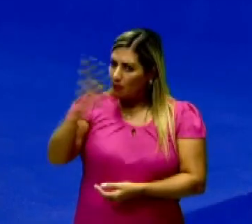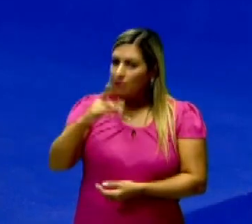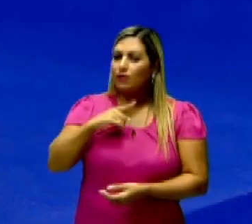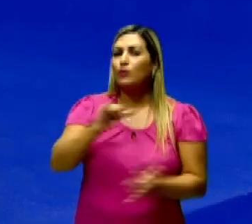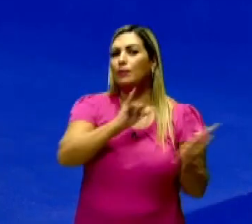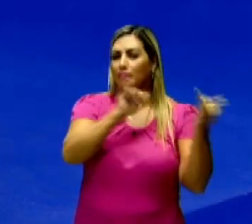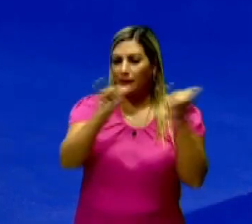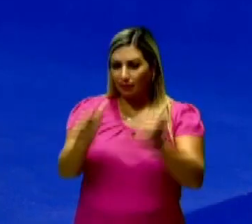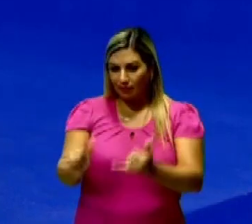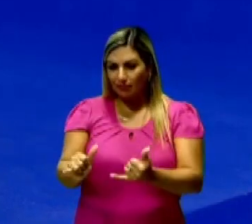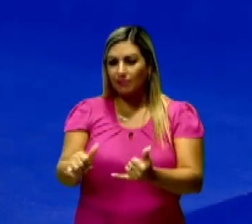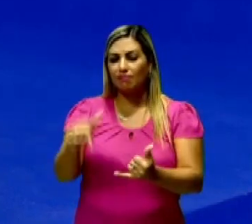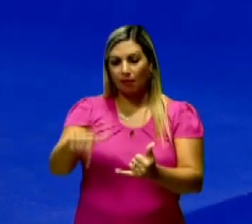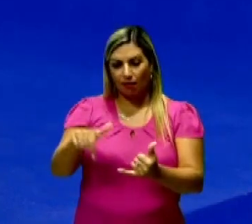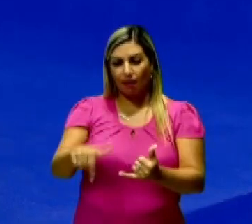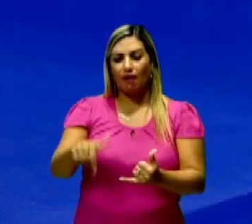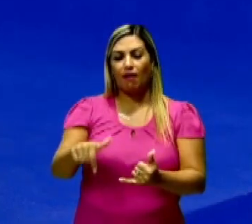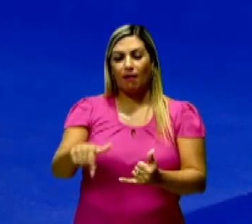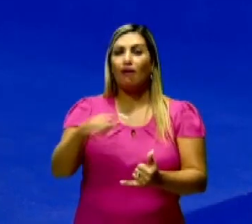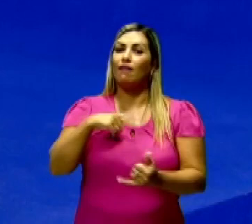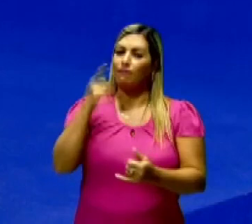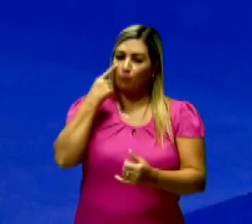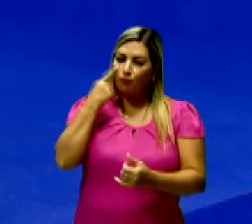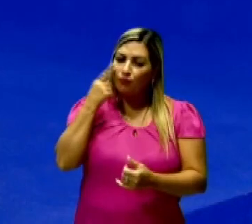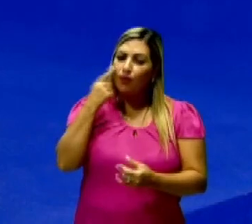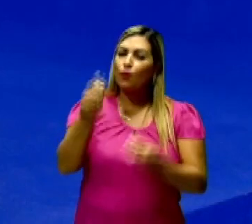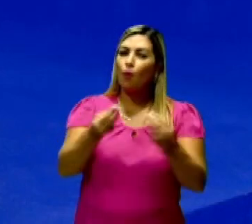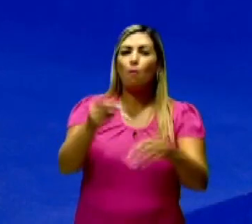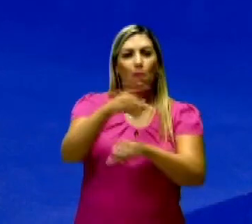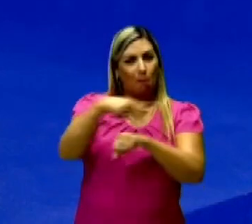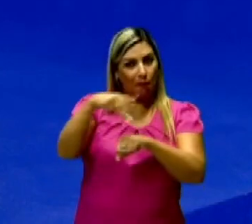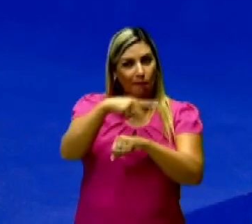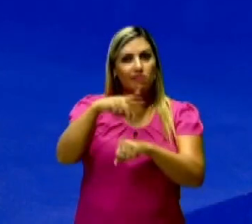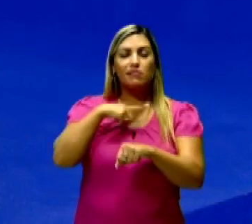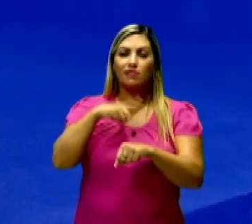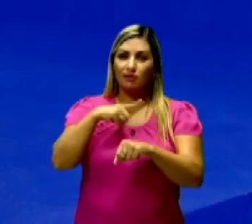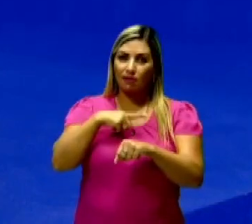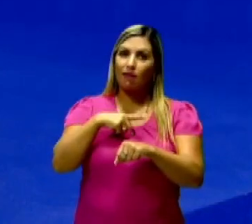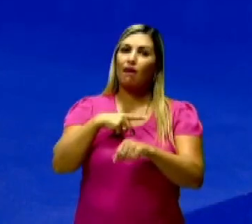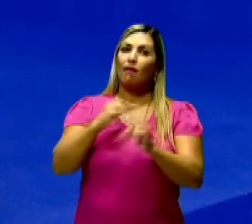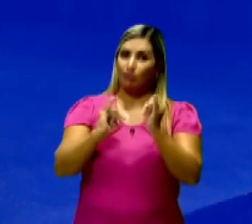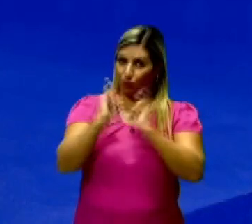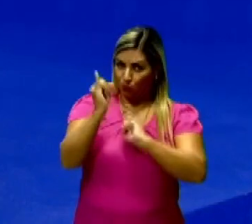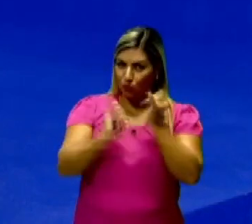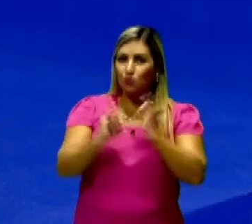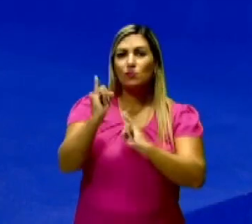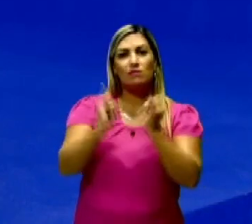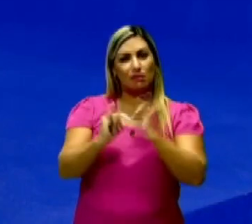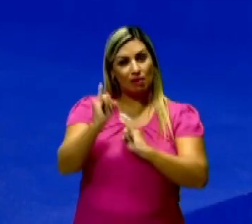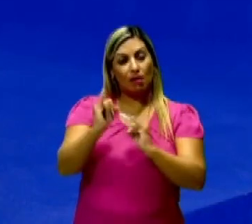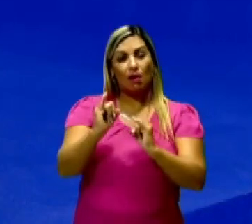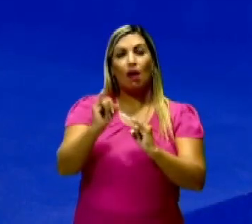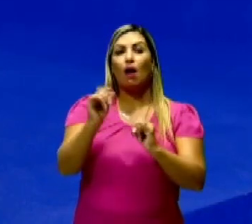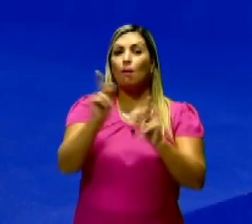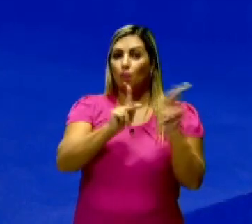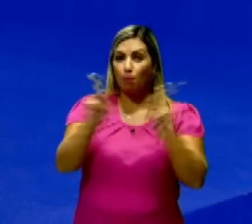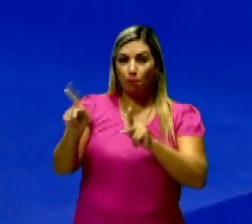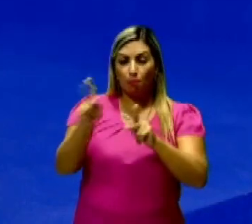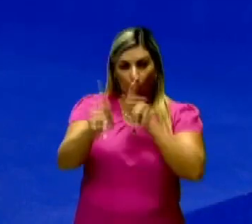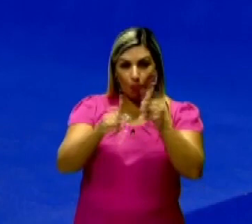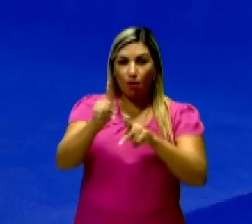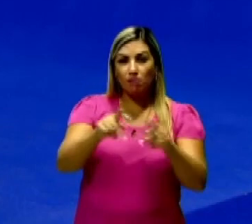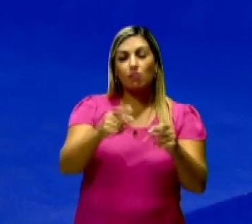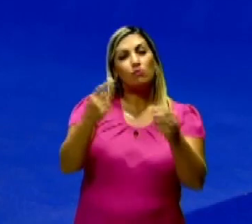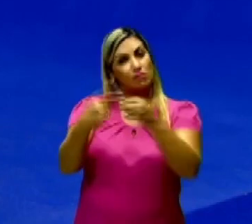de imigrantes, tá? E a gente vai ver justamente essa situação. Países que estavam passando por industrialização, a população migrava para a